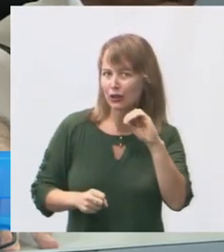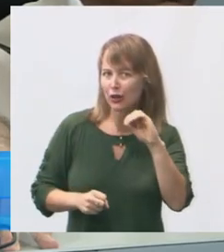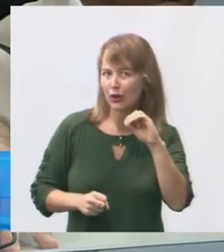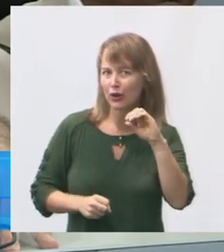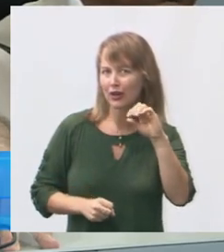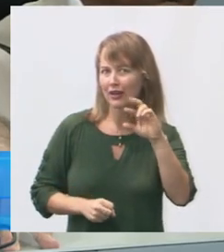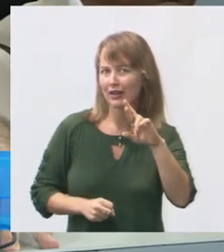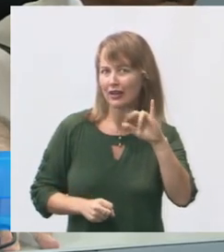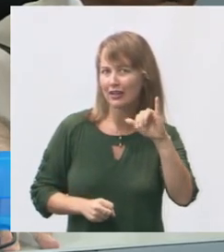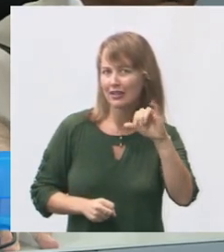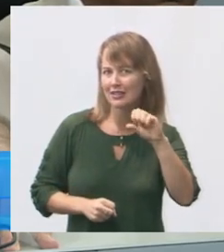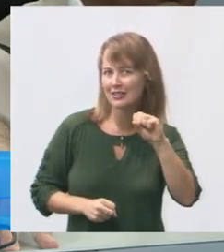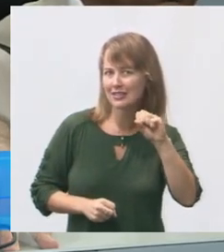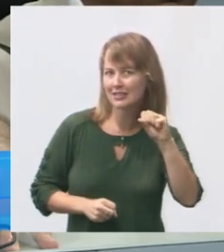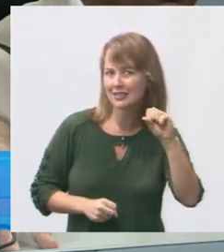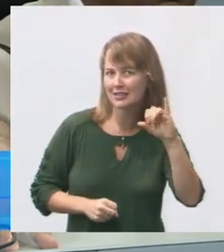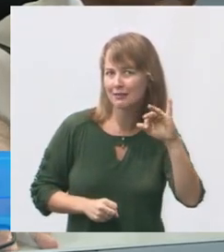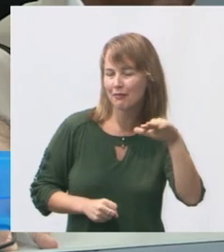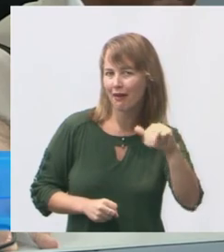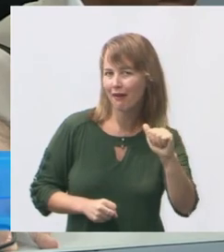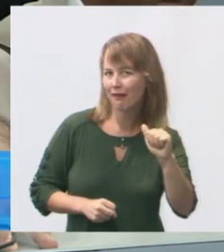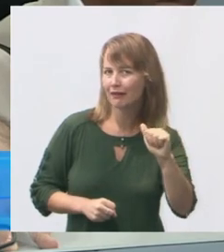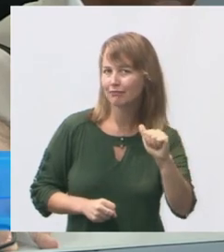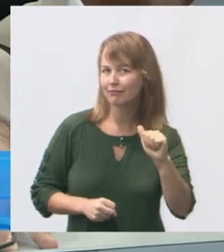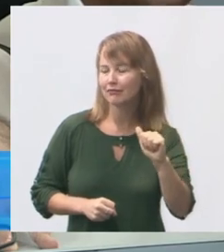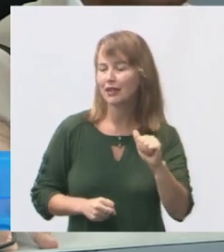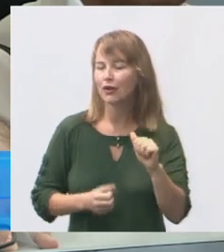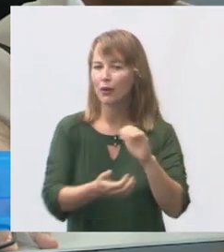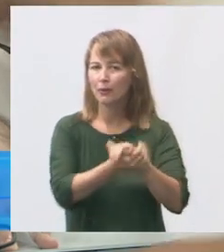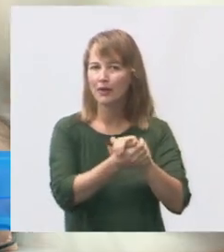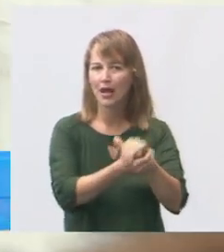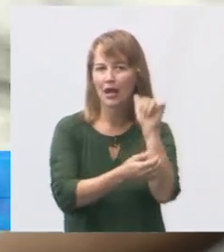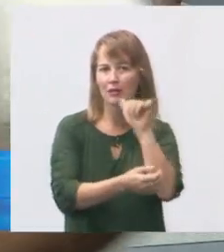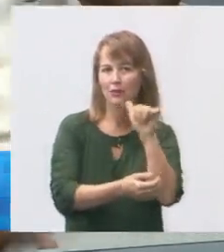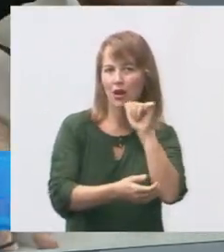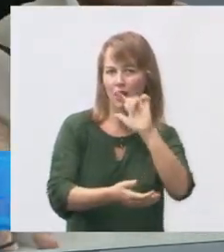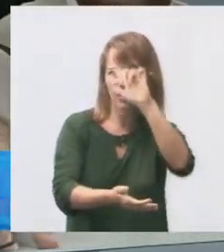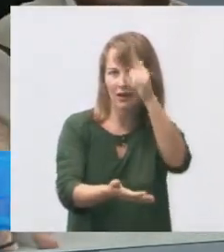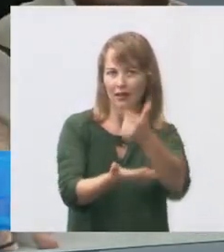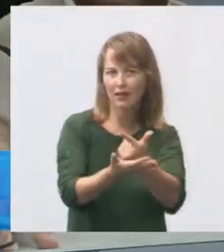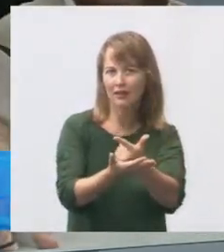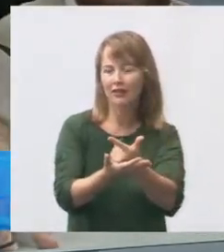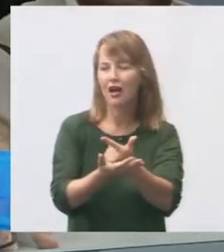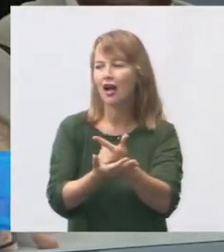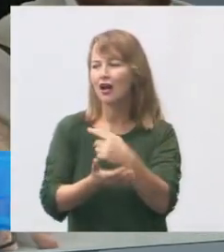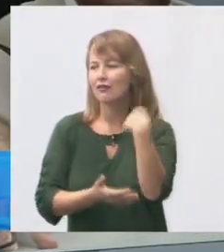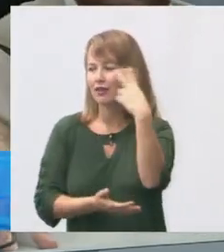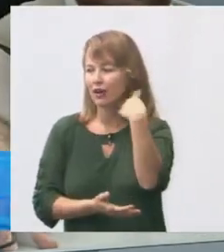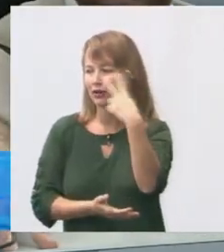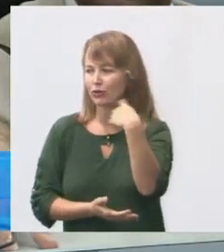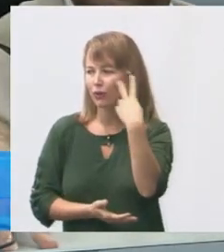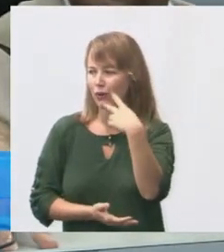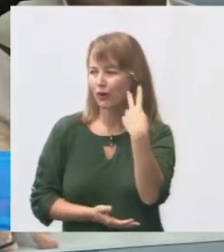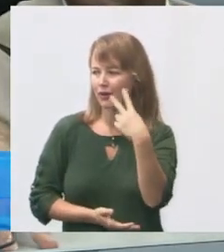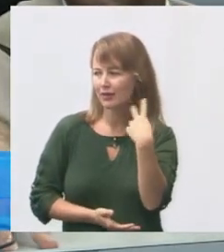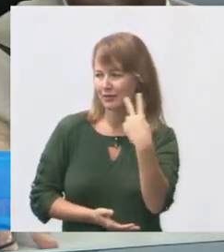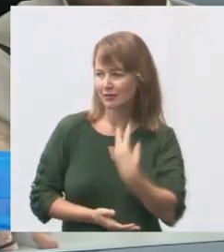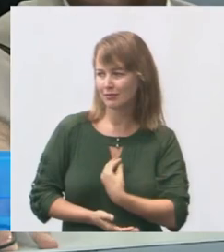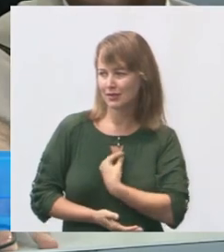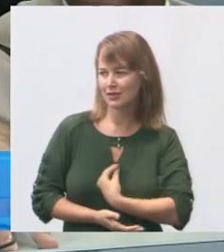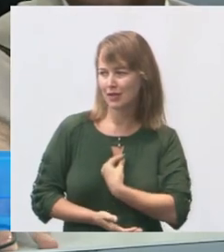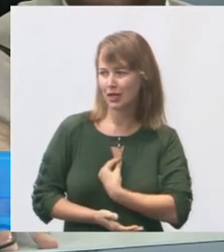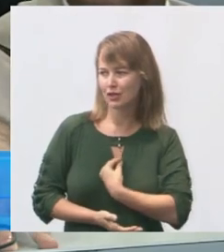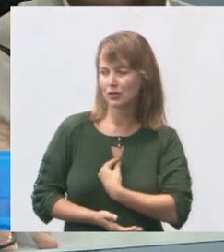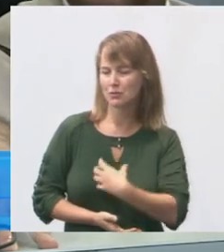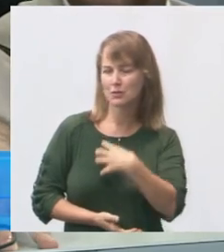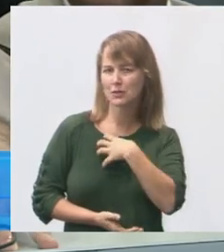e antes de começar a minha fala eu queria vereador Mazinho vereador Davi vereador Luiz Paulo Amorim vereador Clebinho que estava aqui me